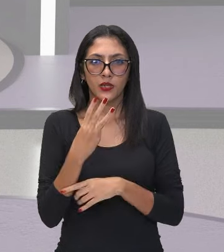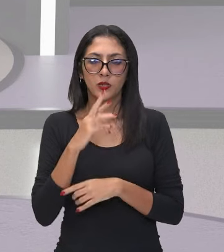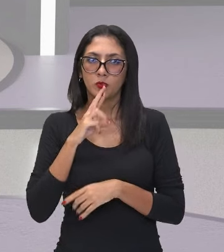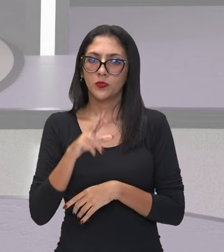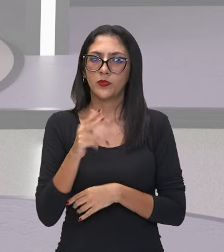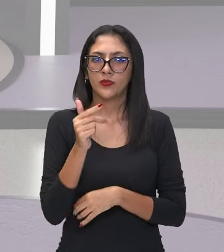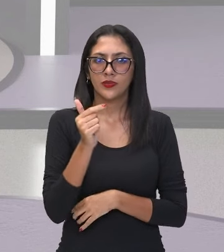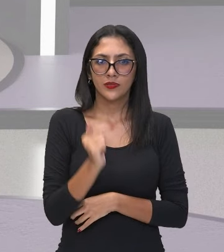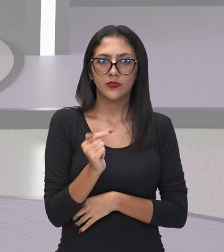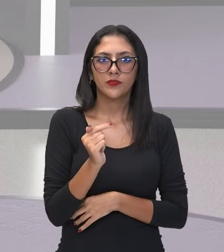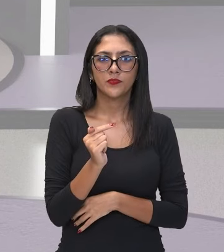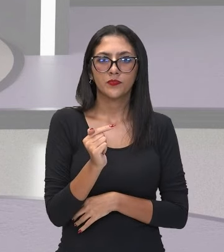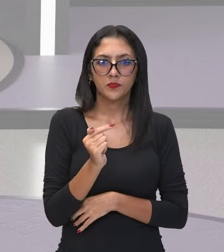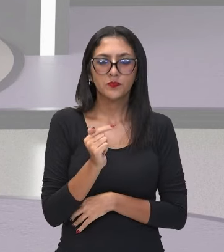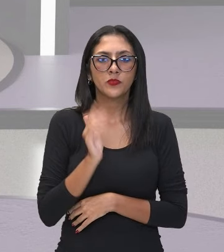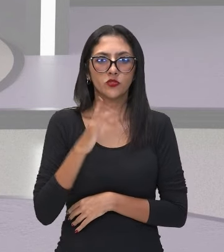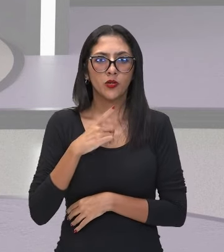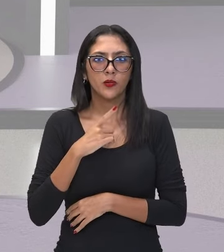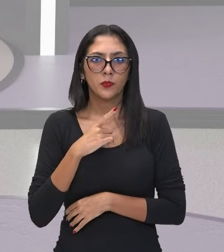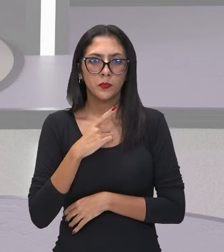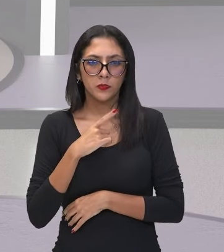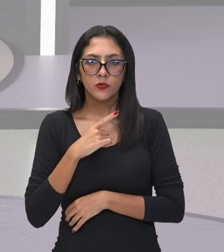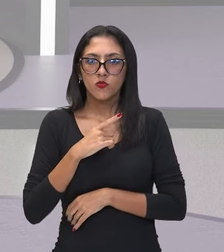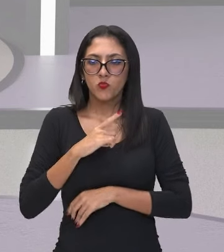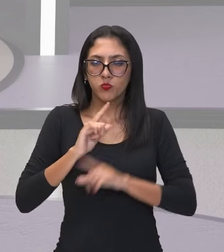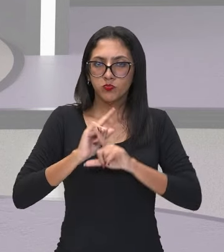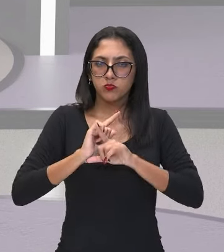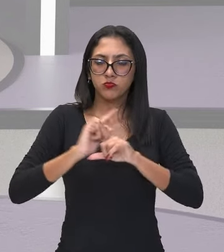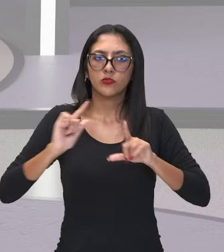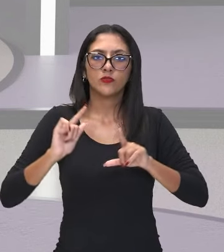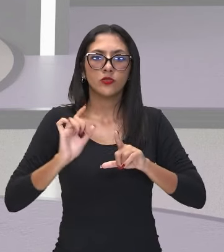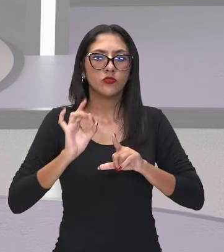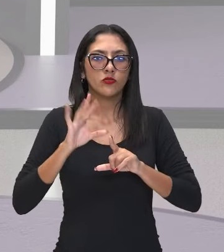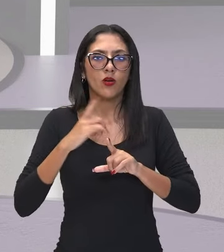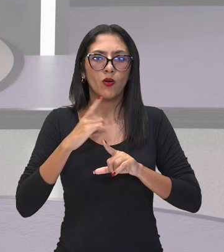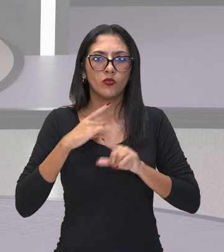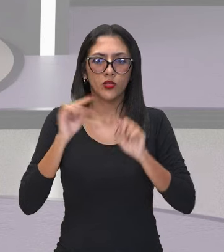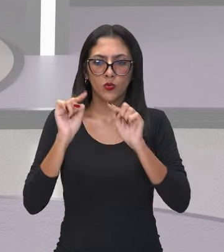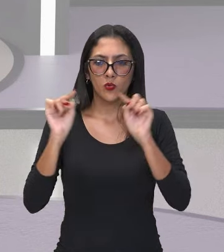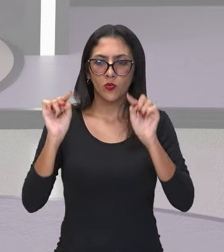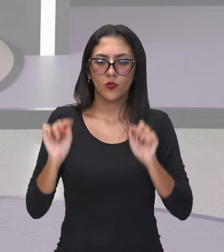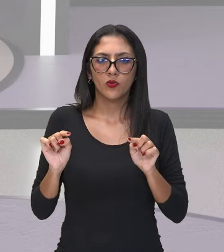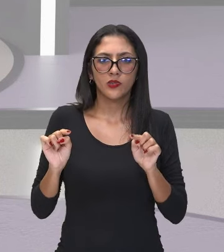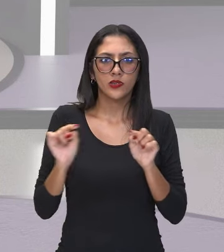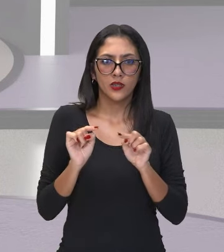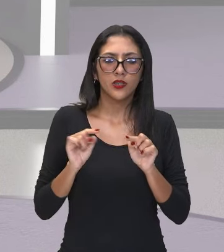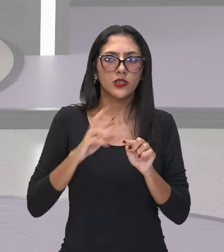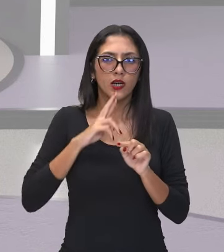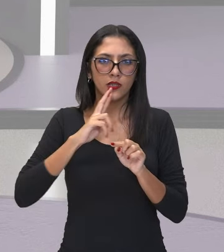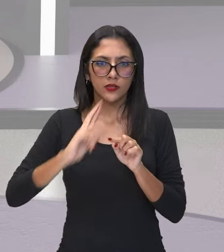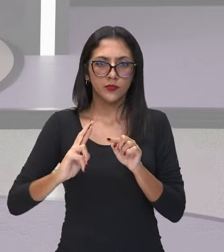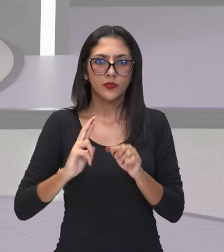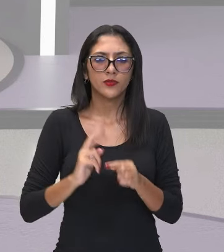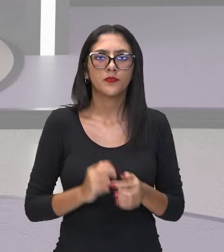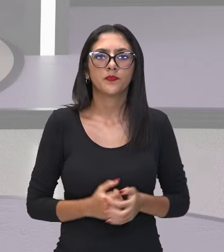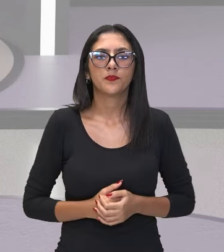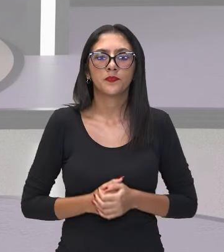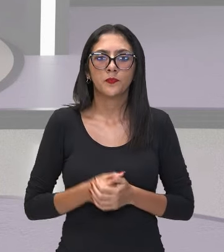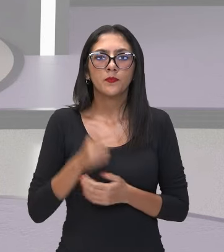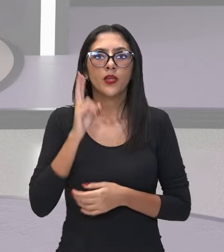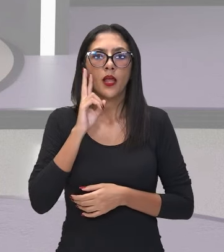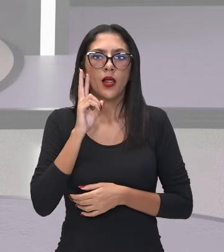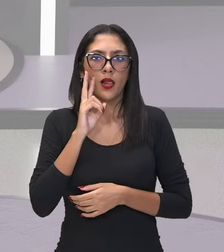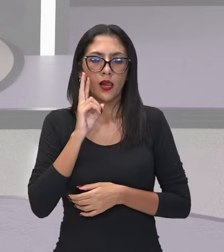Resolvi o parêntese. Legal, ele vai desaparecer. Vai ficar ali somente o seu resultado. Ok? Lembre, de